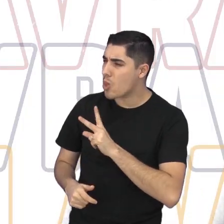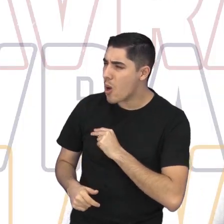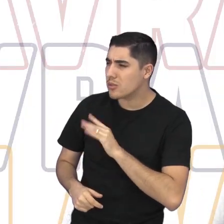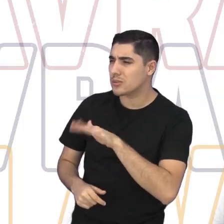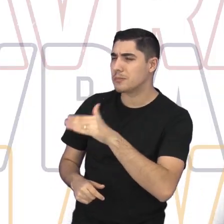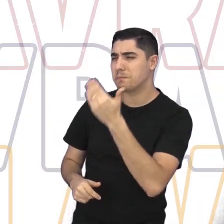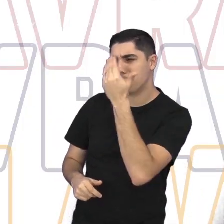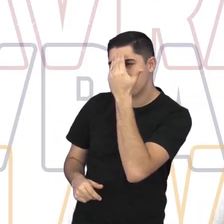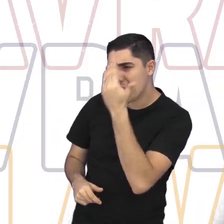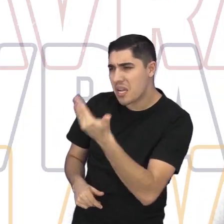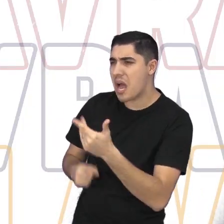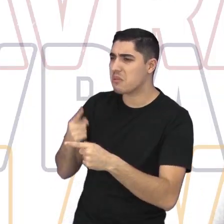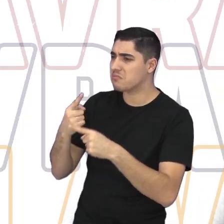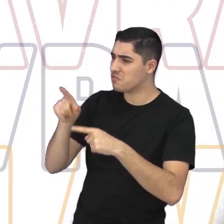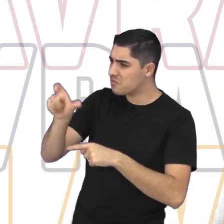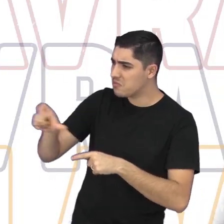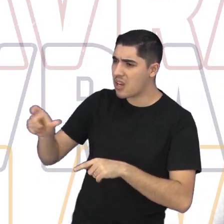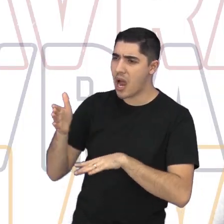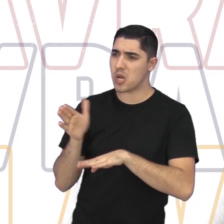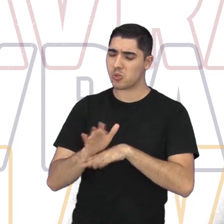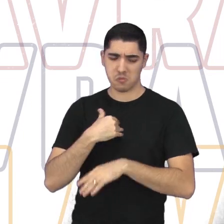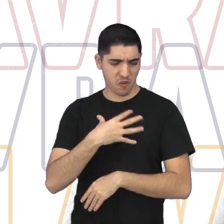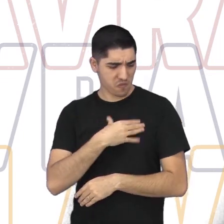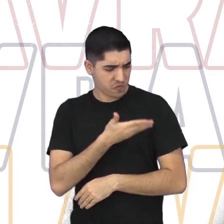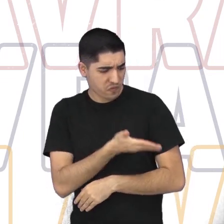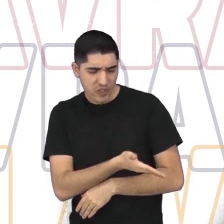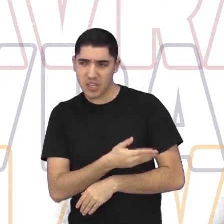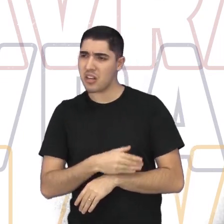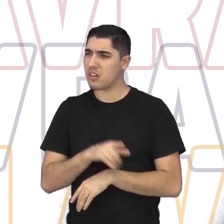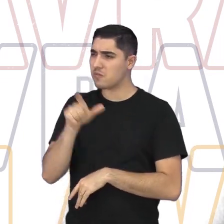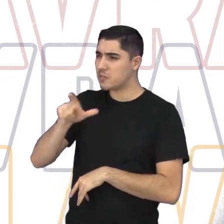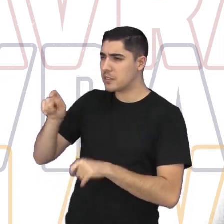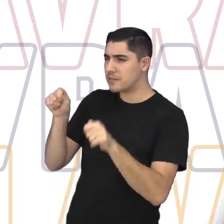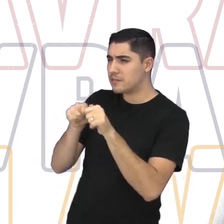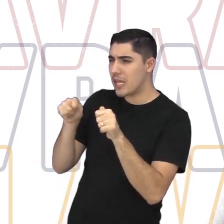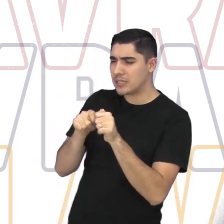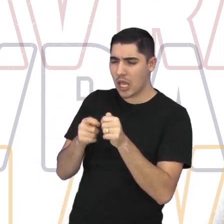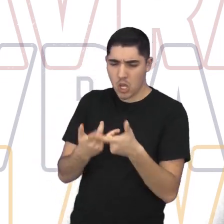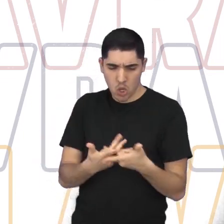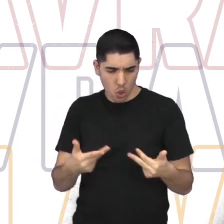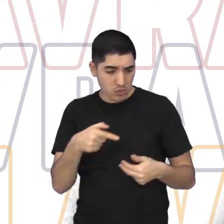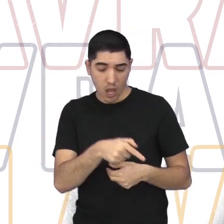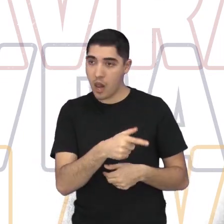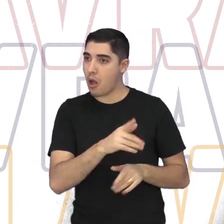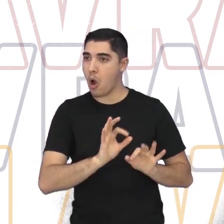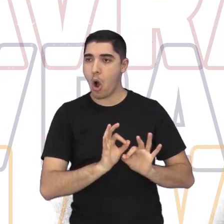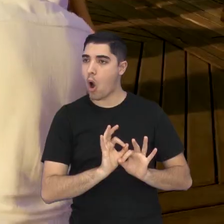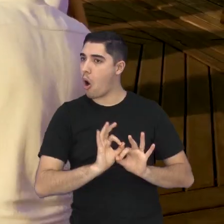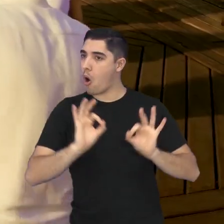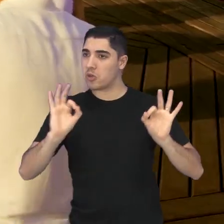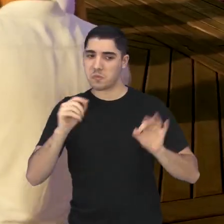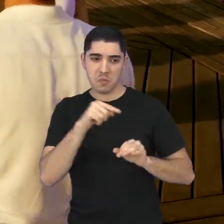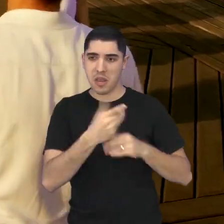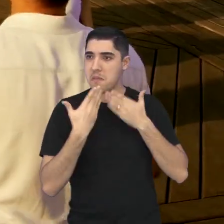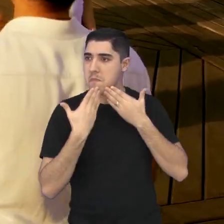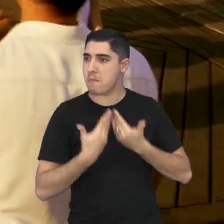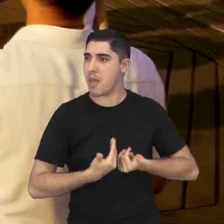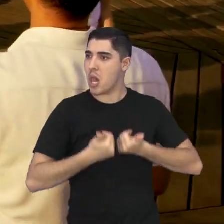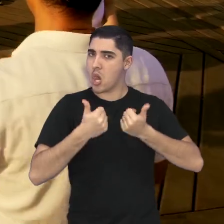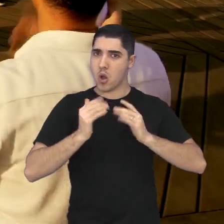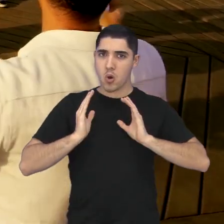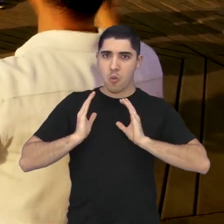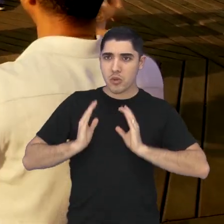obrigada porque vocês estão ajudando, vocês fizeram tal coisa com a criança que foi ótimo, melhorou